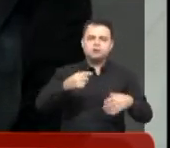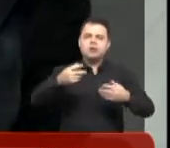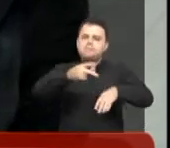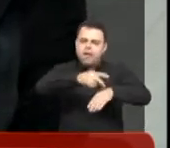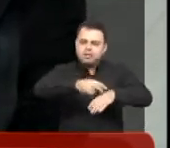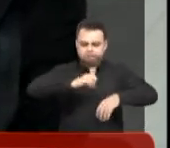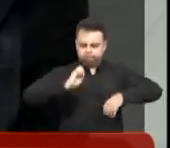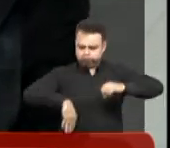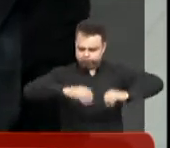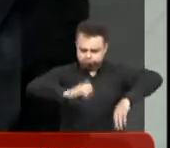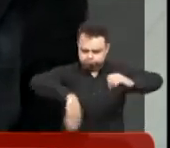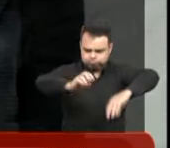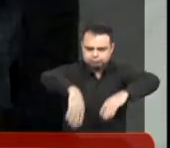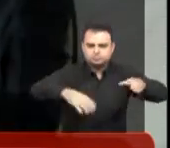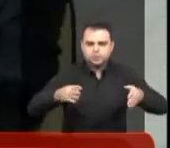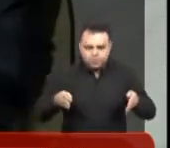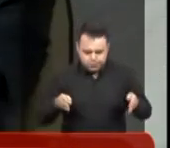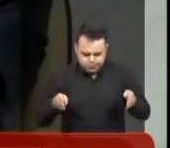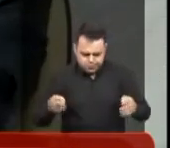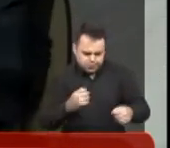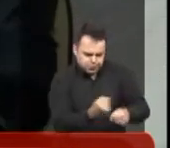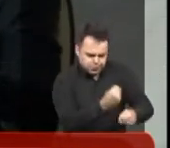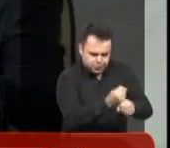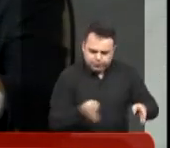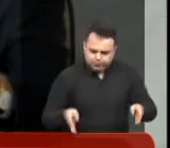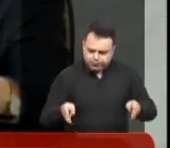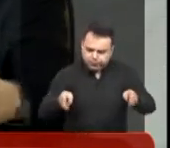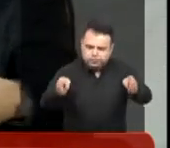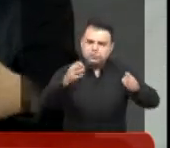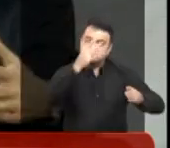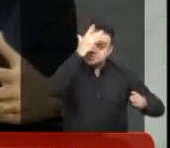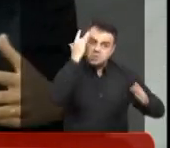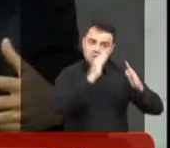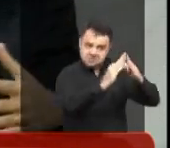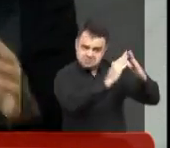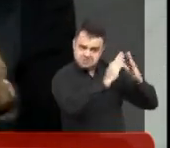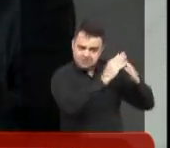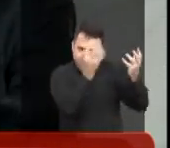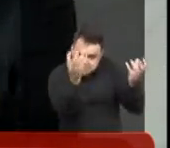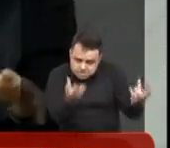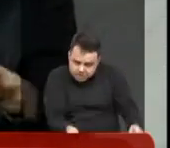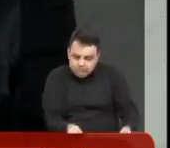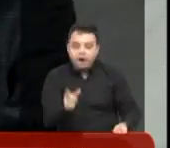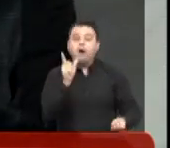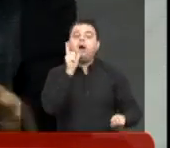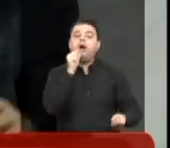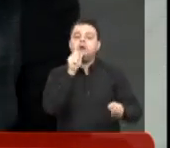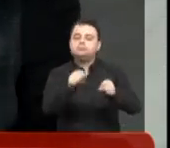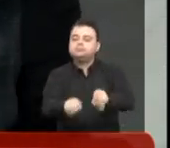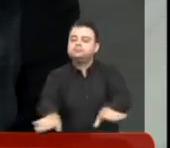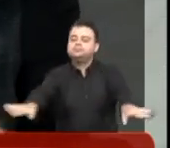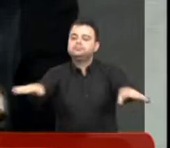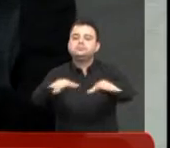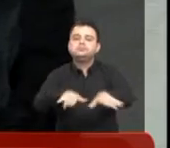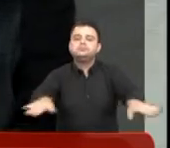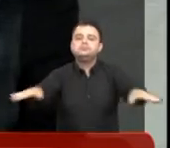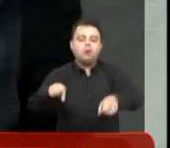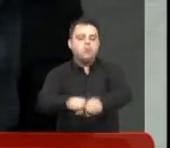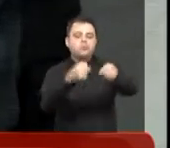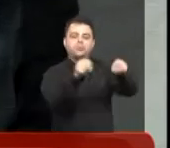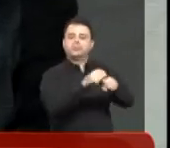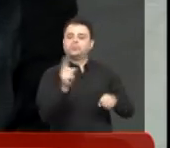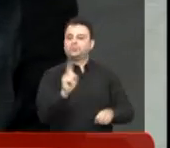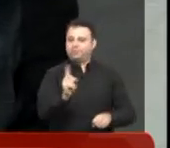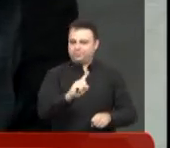aquela baulada na estrada, joga cascalho, faz aquelas caixas de retenção nas laterais onde os proprietários permitem para ter a vazão da água ali e